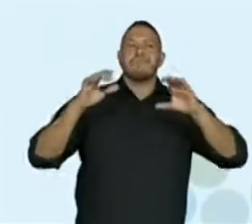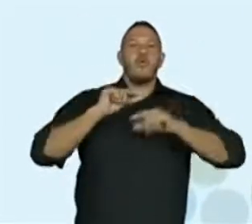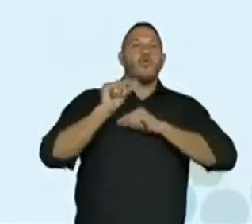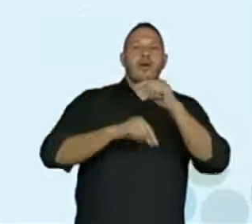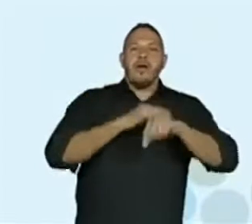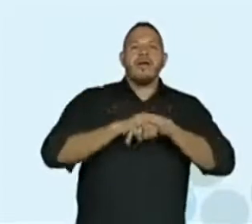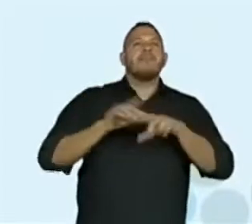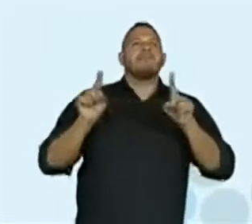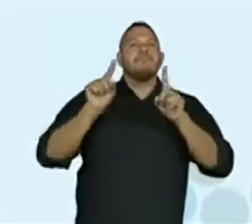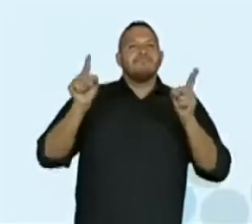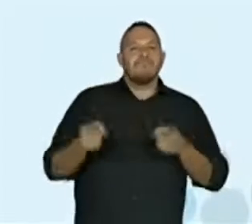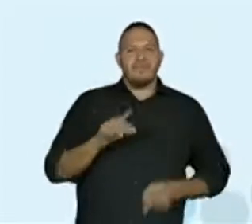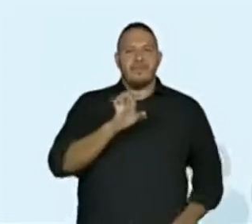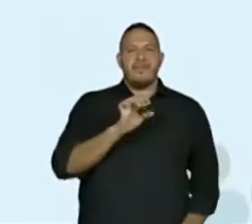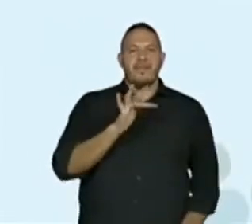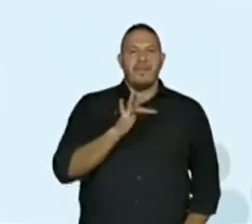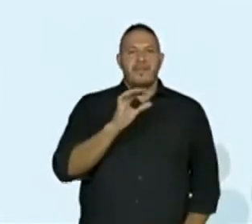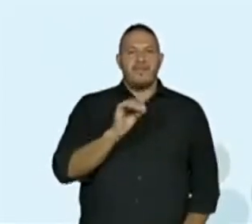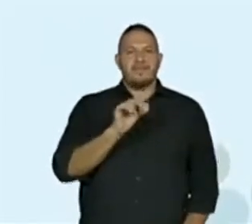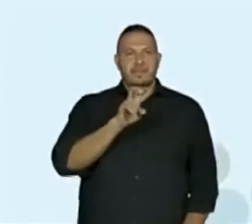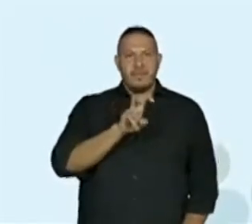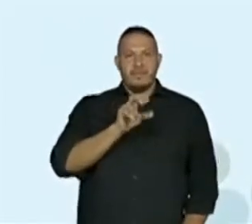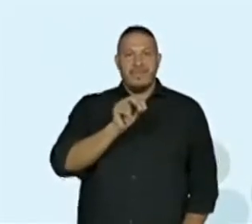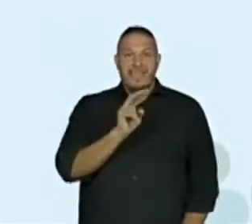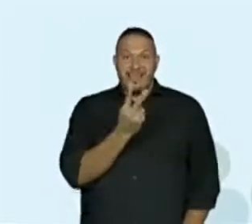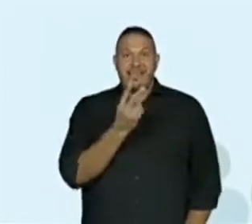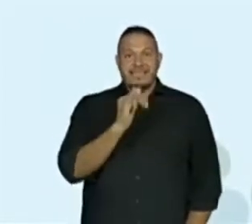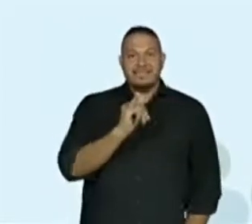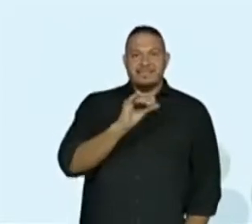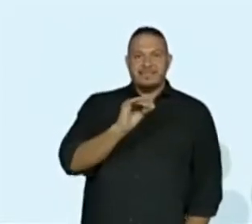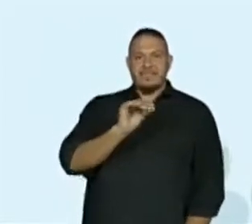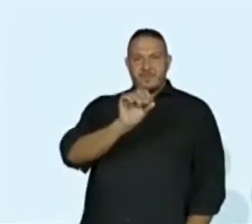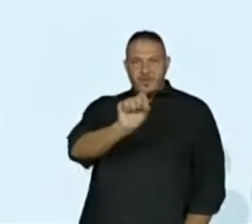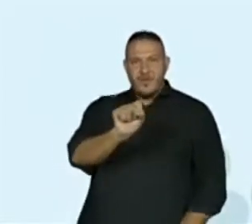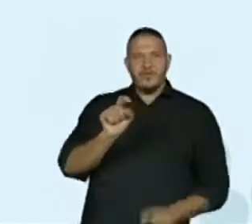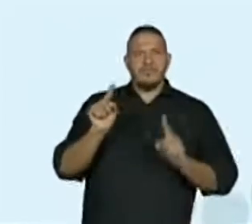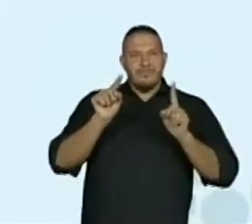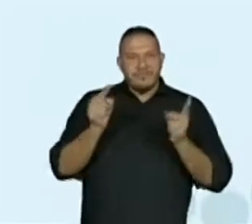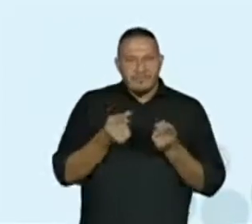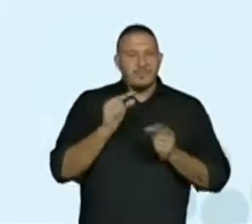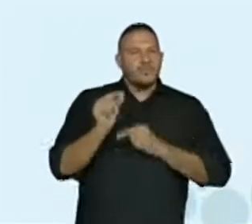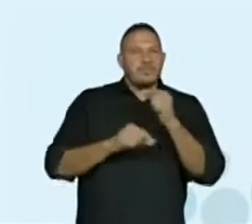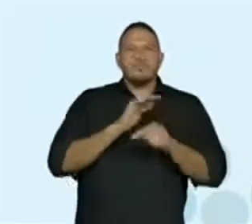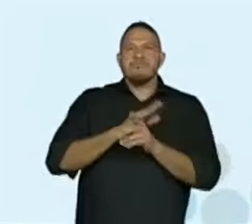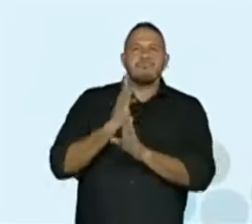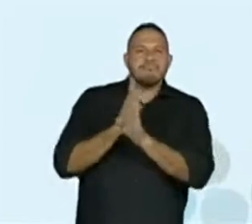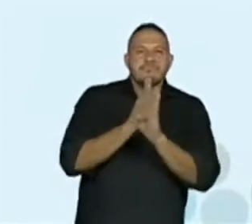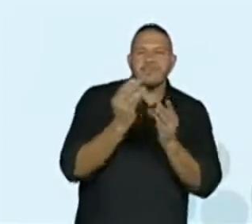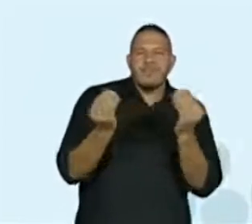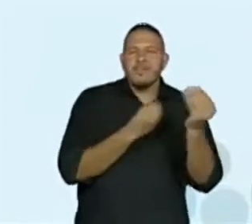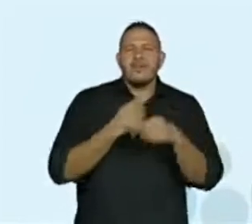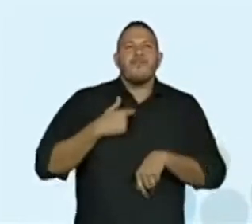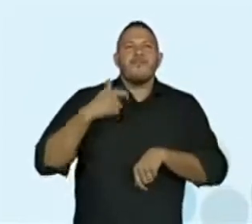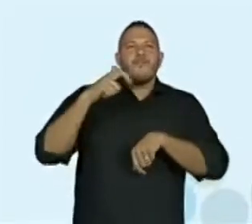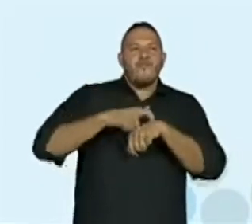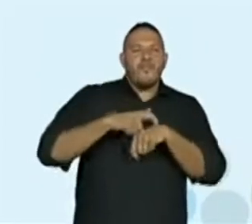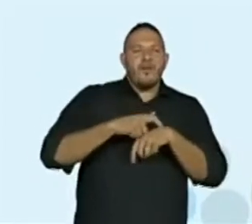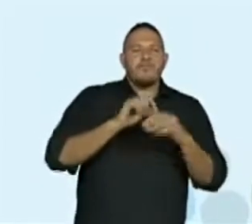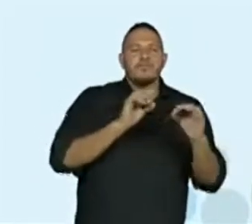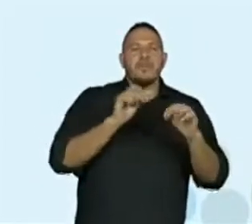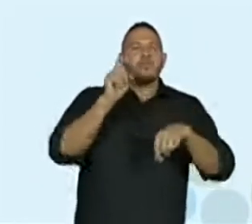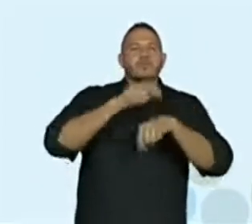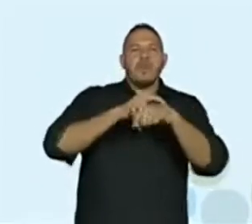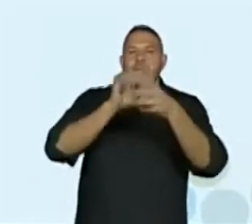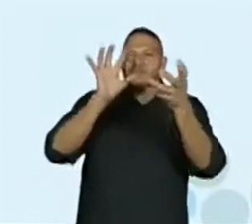EF05HI08, Identificar formas de marcação da passagem do